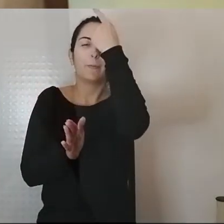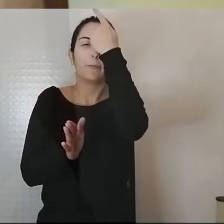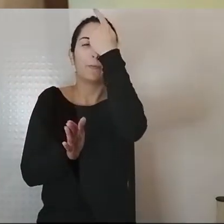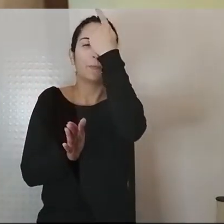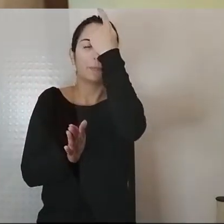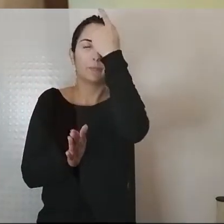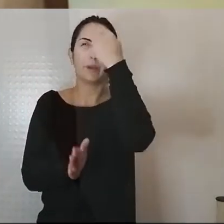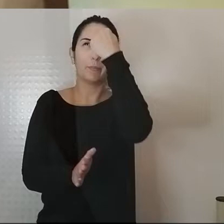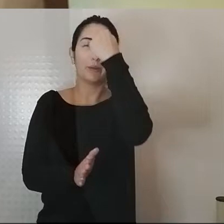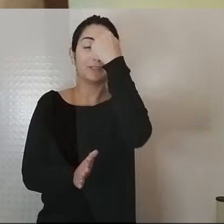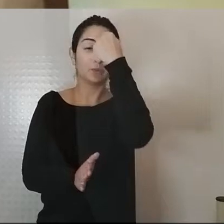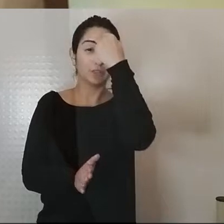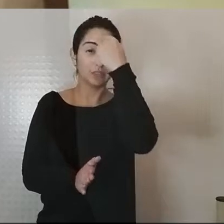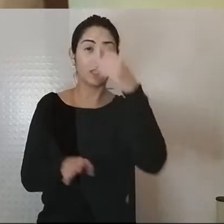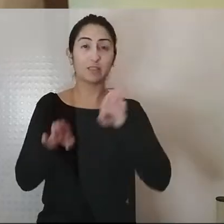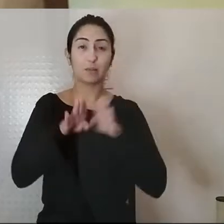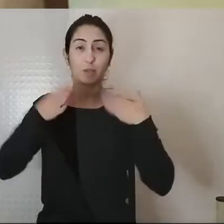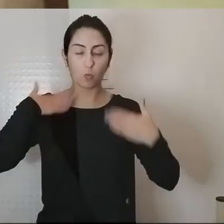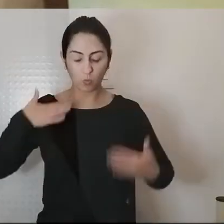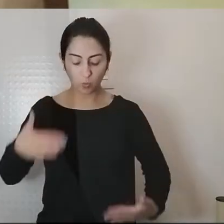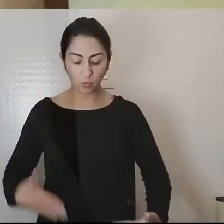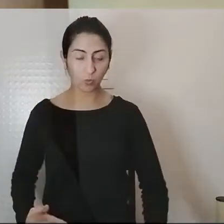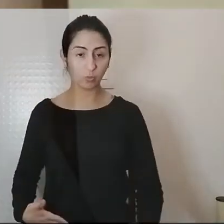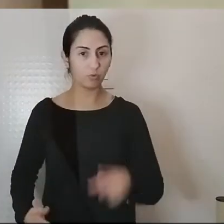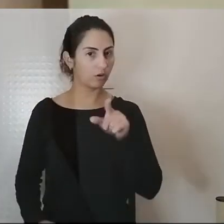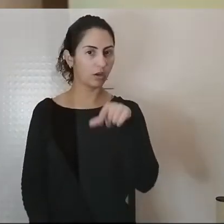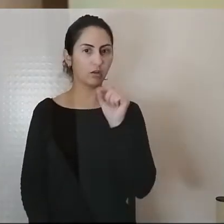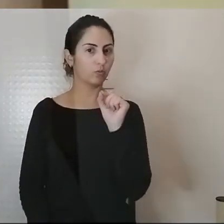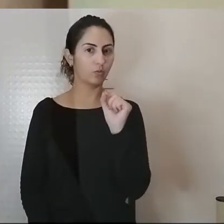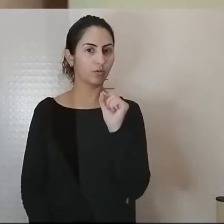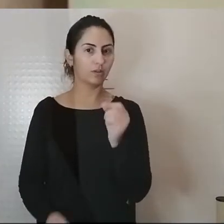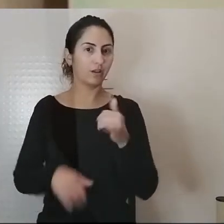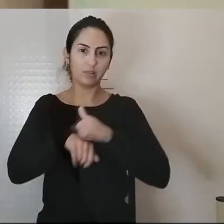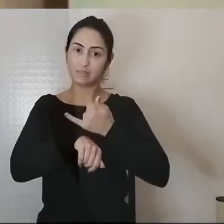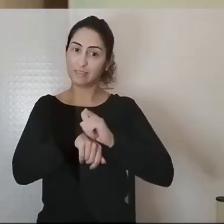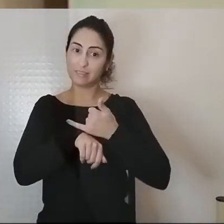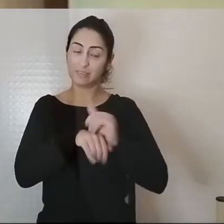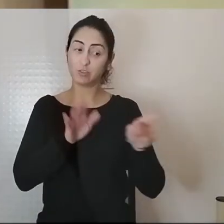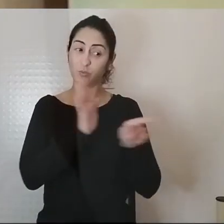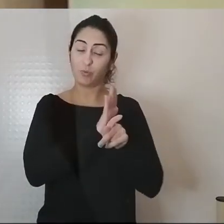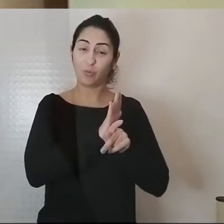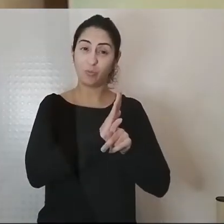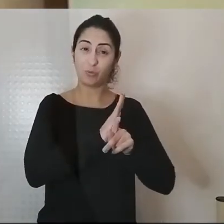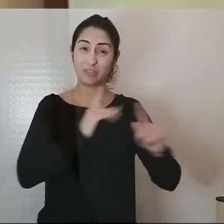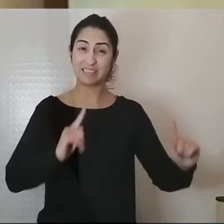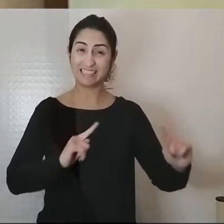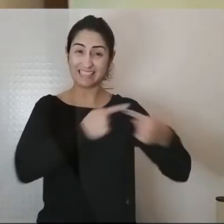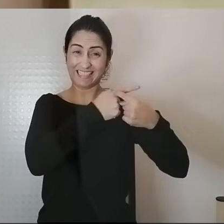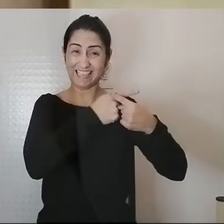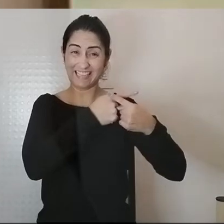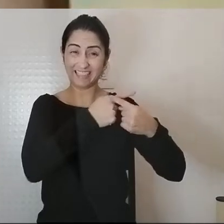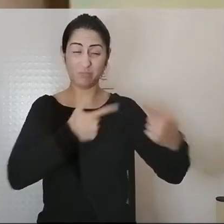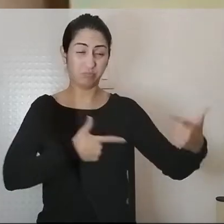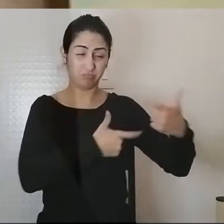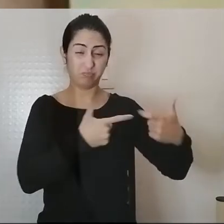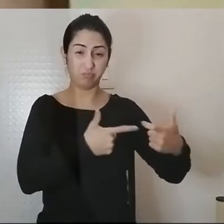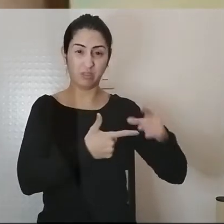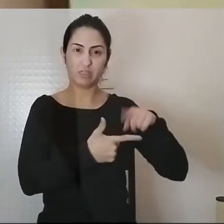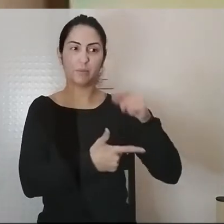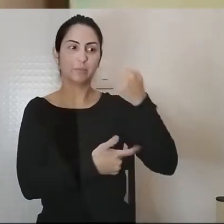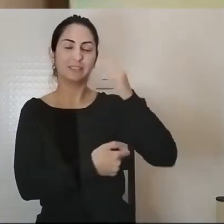corpos físicos que são alvos estratégicos de terrorismo devem ser entendidos neste